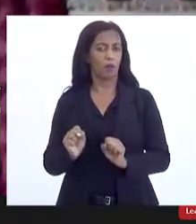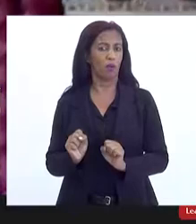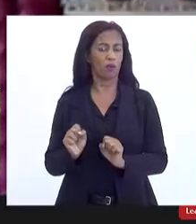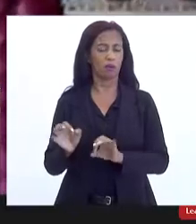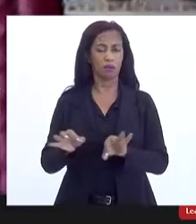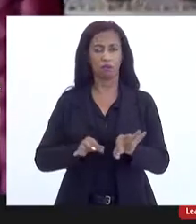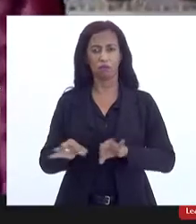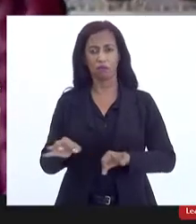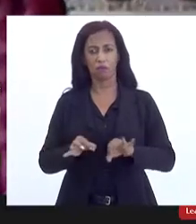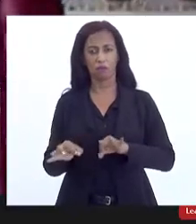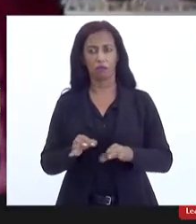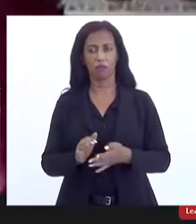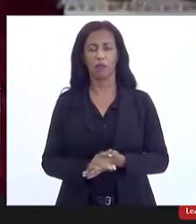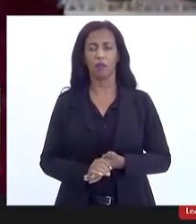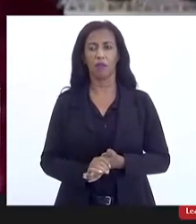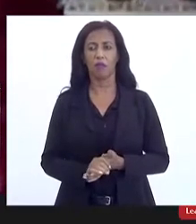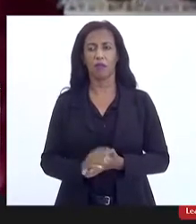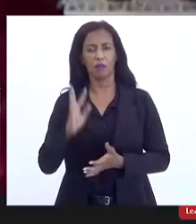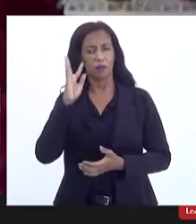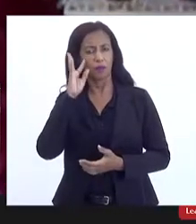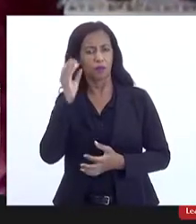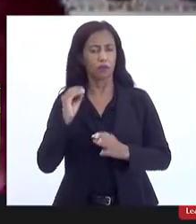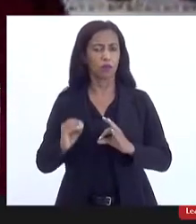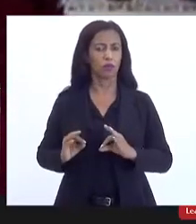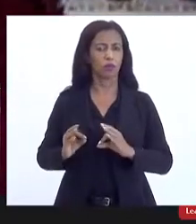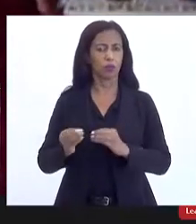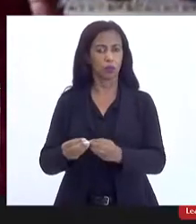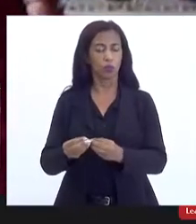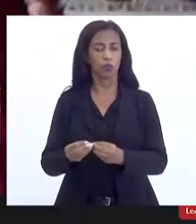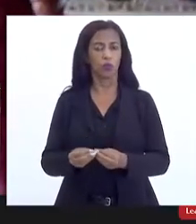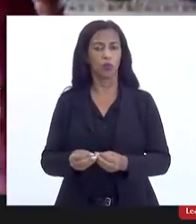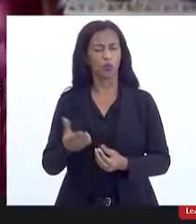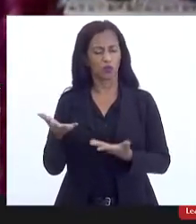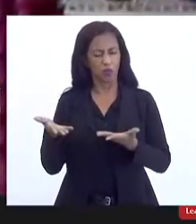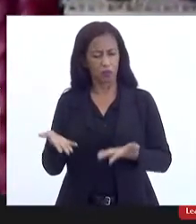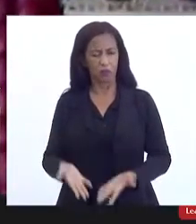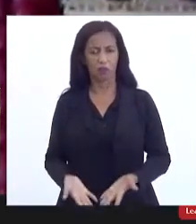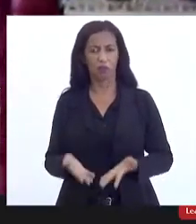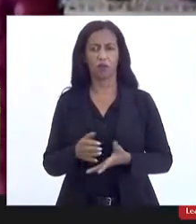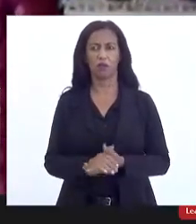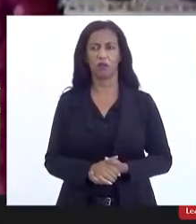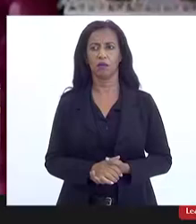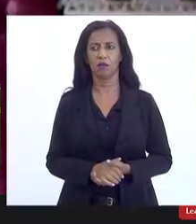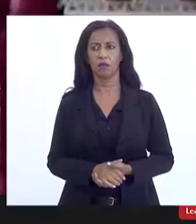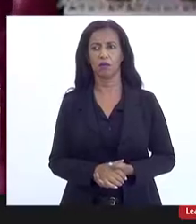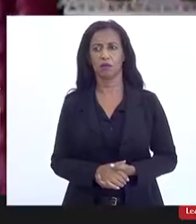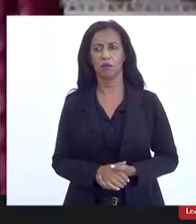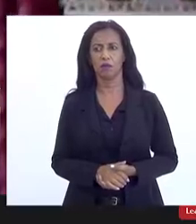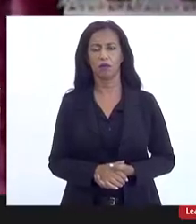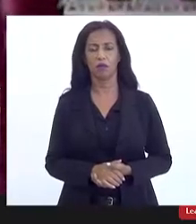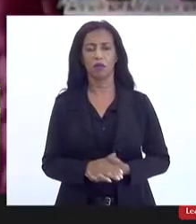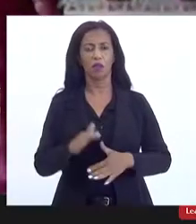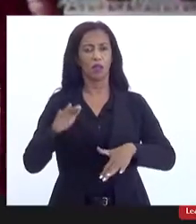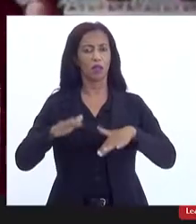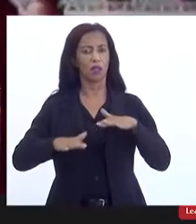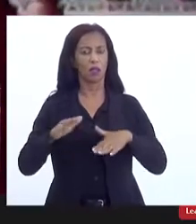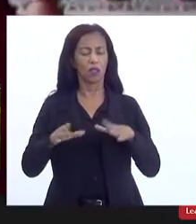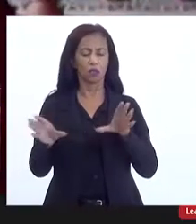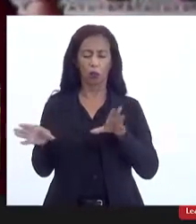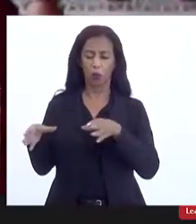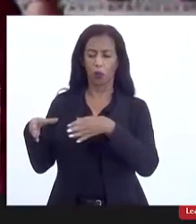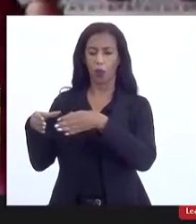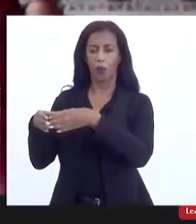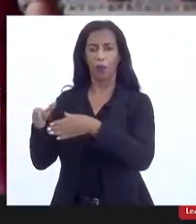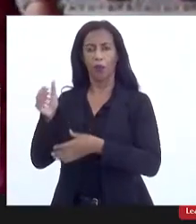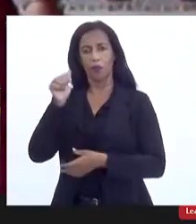forma, incidir concretamente. Eu já quero deixar aqui tanto a Comissão da Mulher,